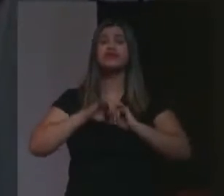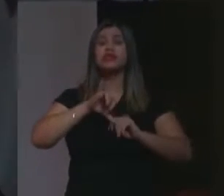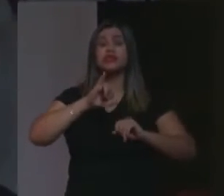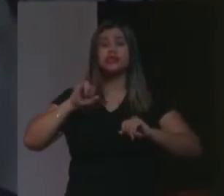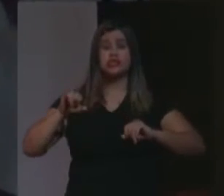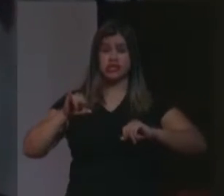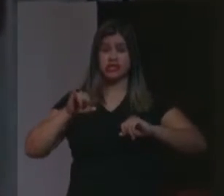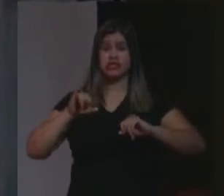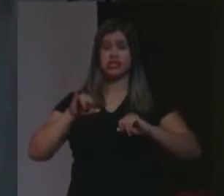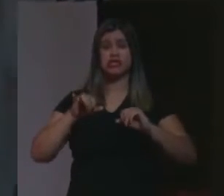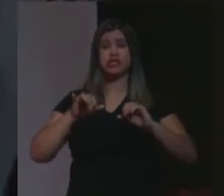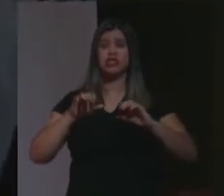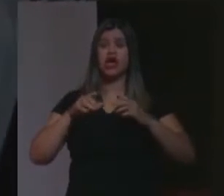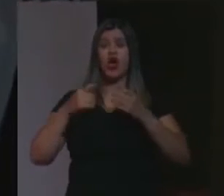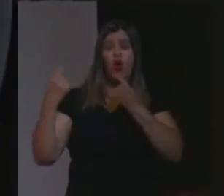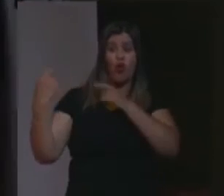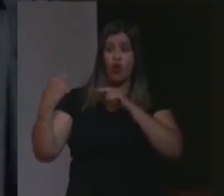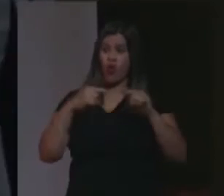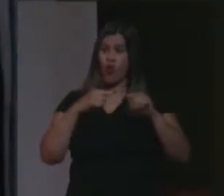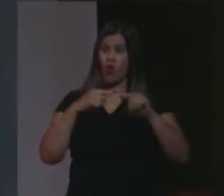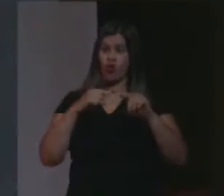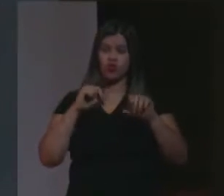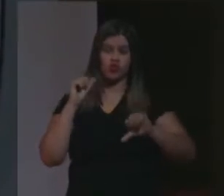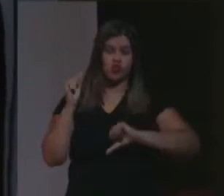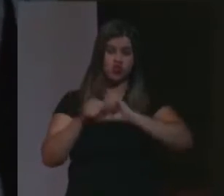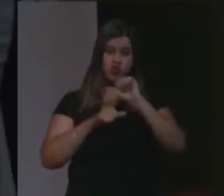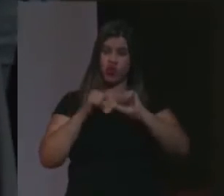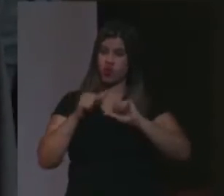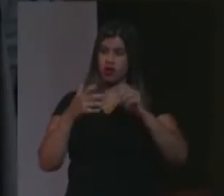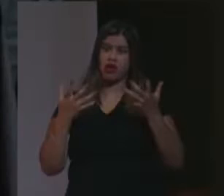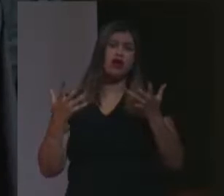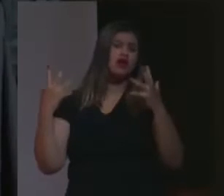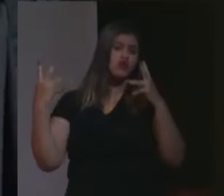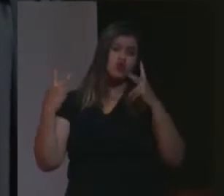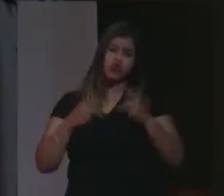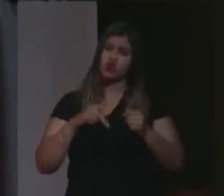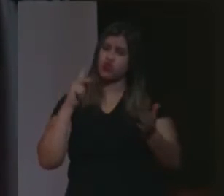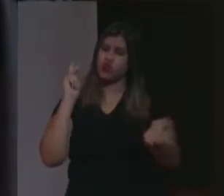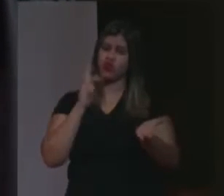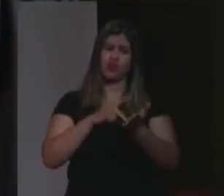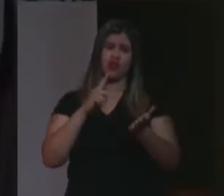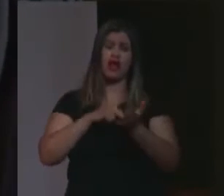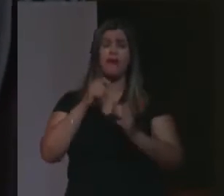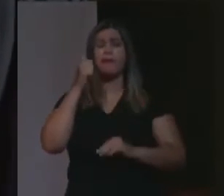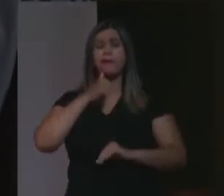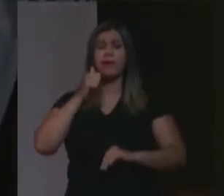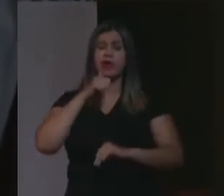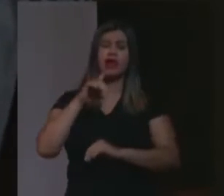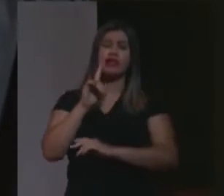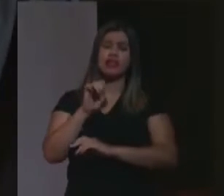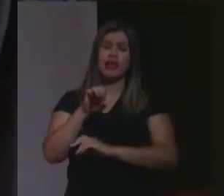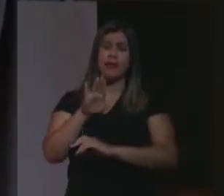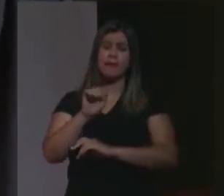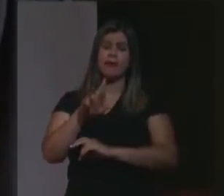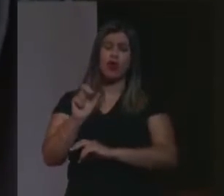modificasse a acusação. É tudo verdade isso, que a doutora Débora Duprá disse,